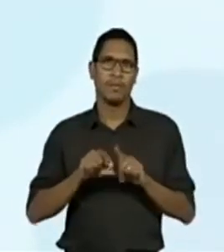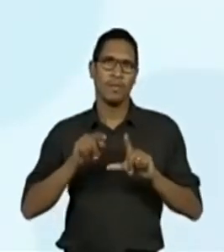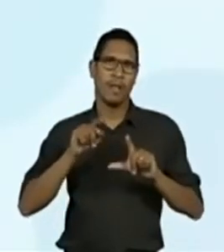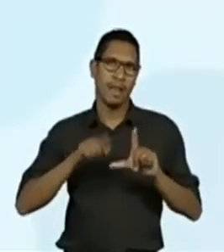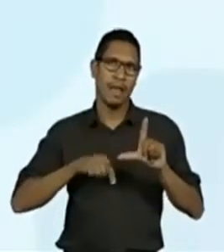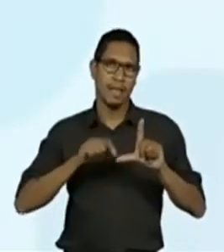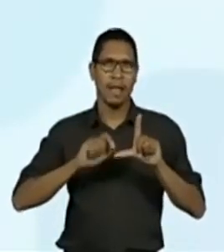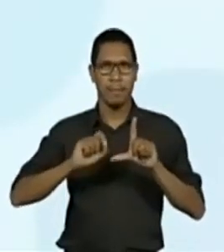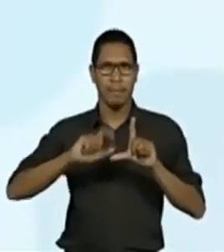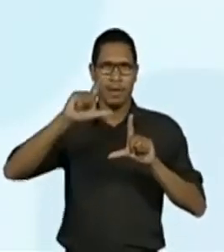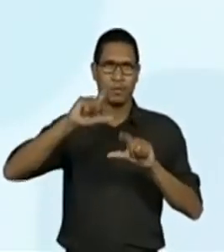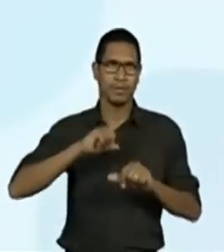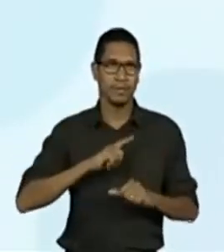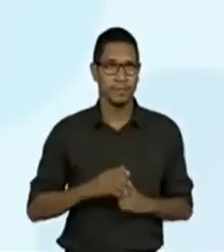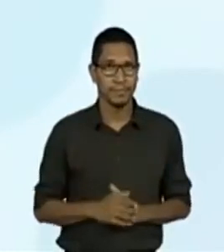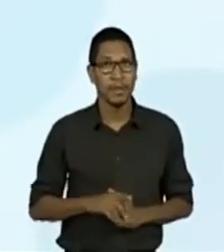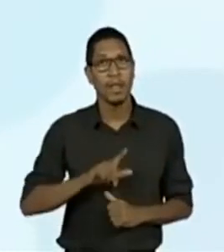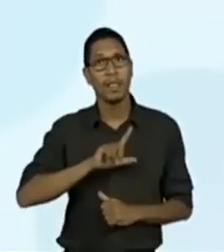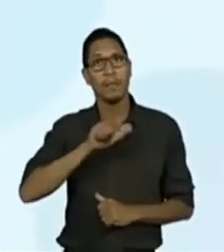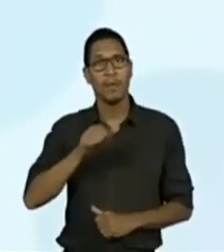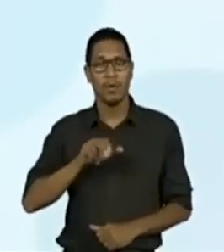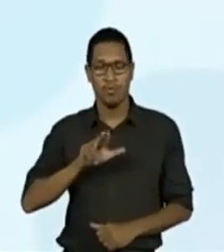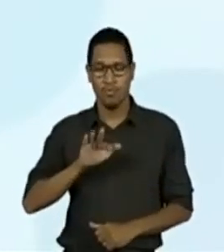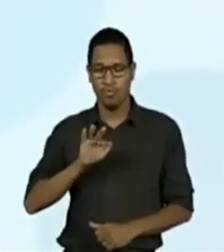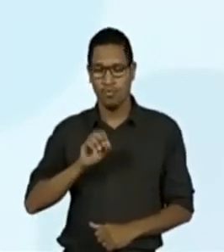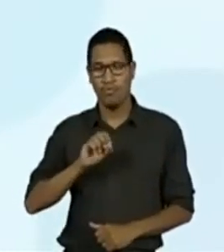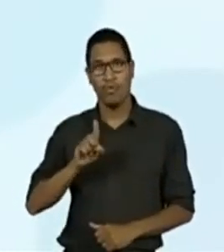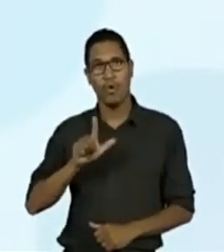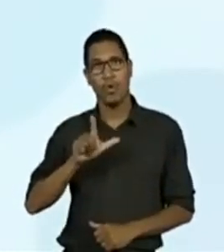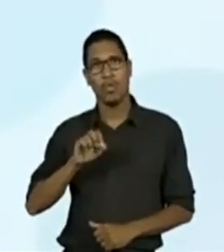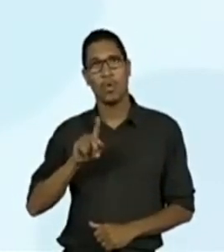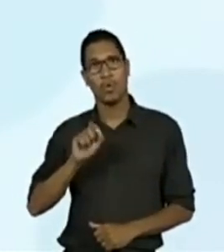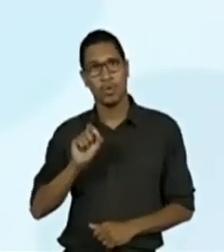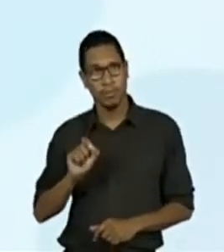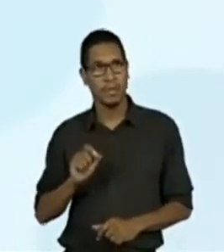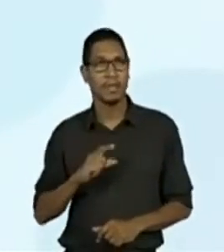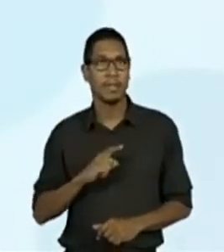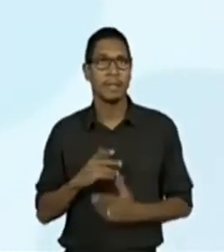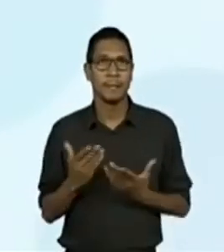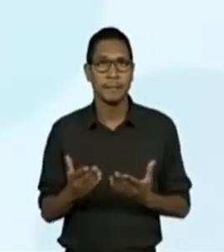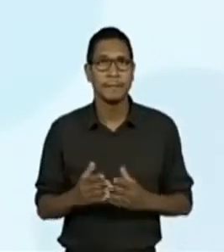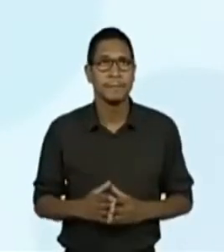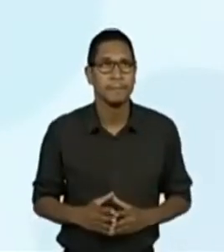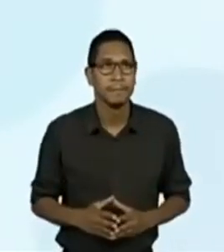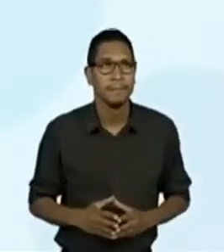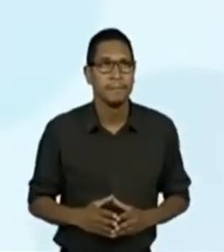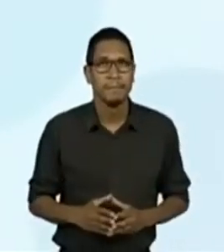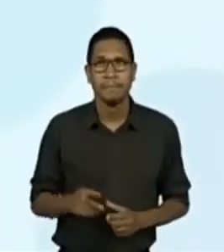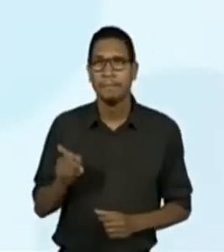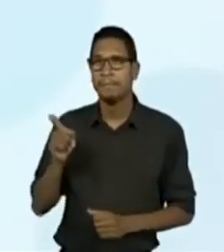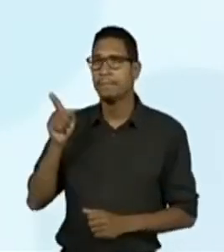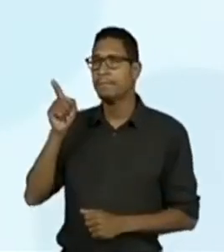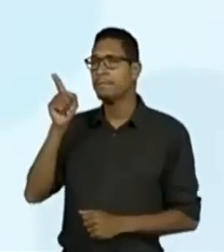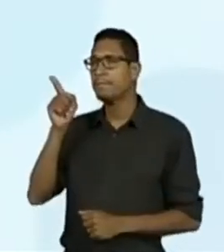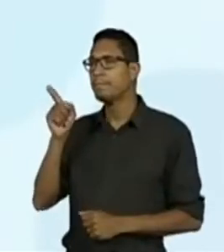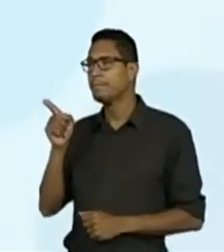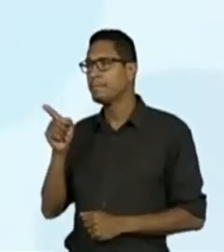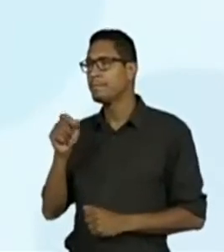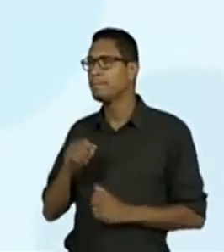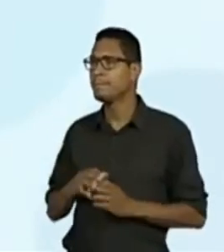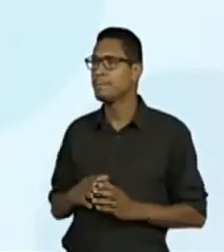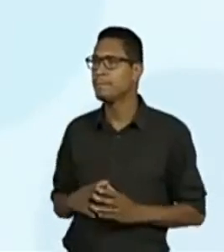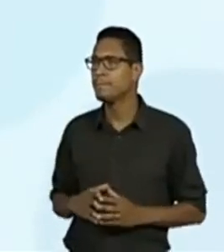tem a vírgula depois de ufólogo, como eu, lembrando que ele continua, tá, gente? Aí já encerramos. Legal.